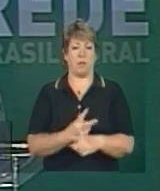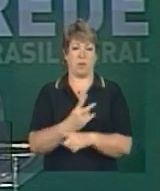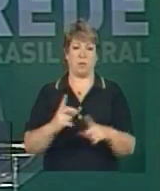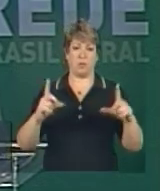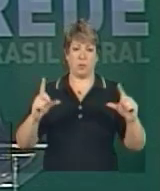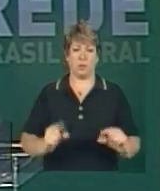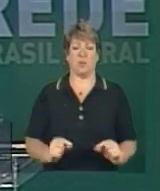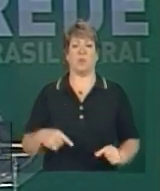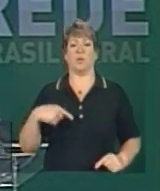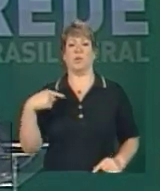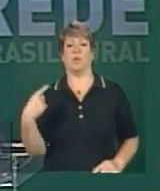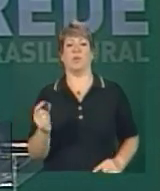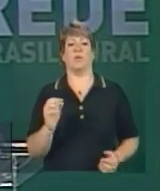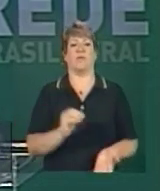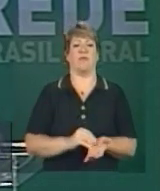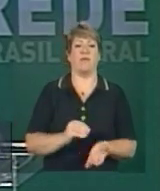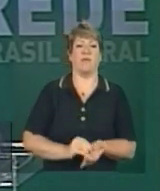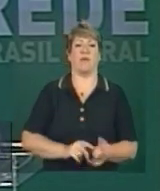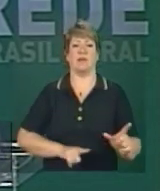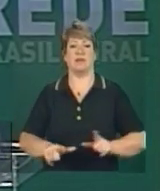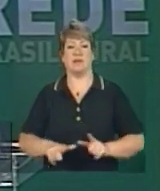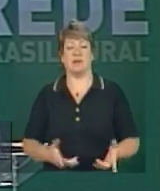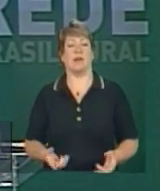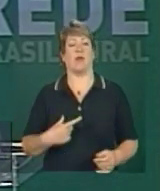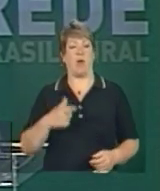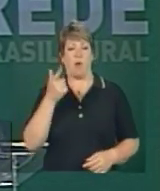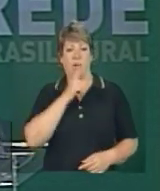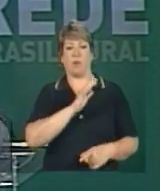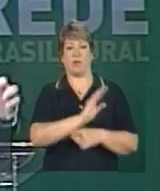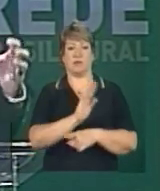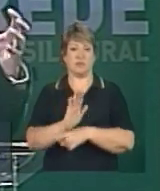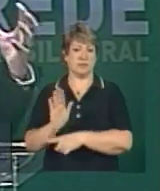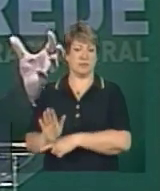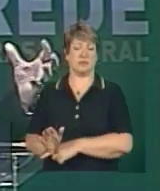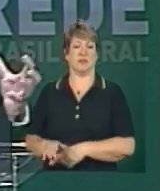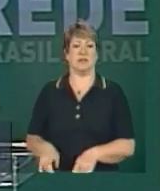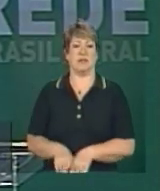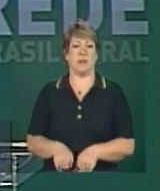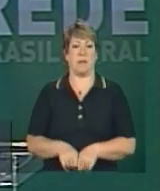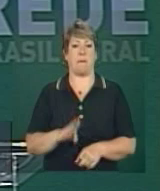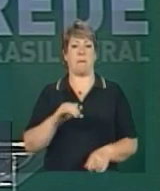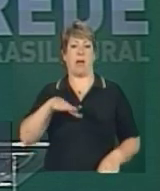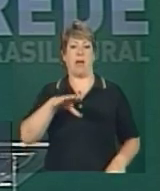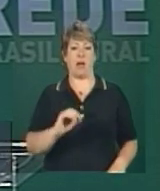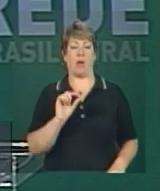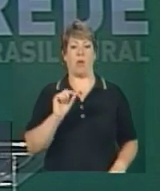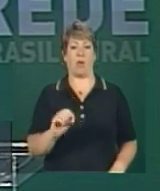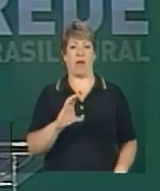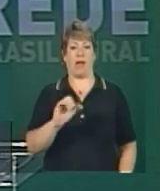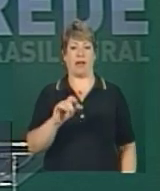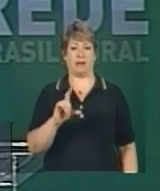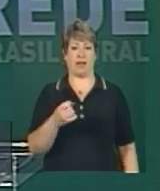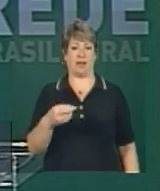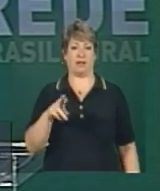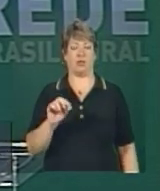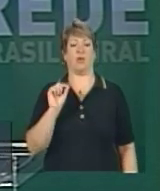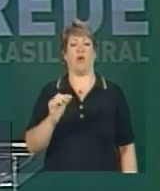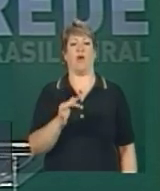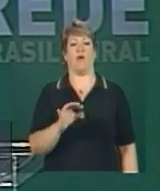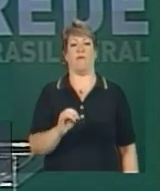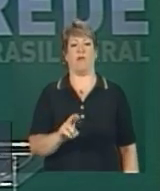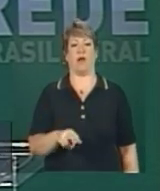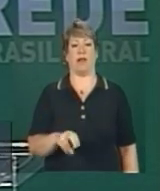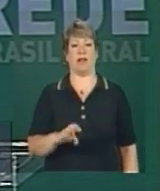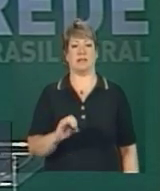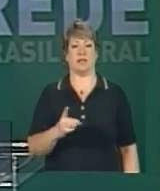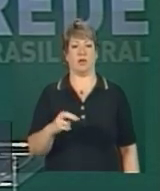ociosidade logística, buscando constituir um banco de cadastro, de fornecedores de